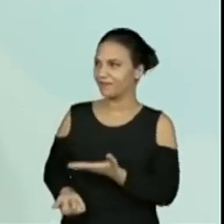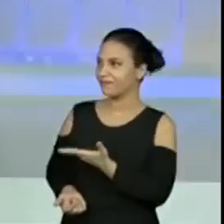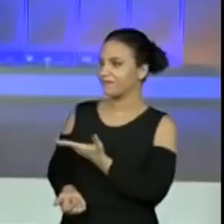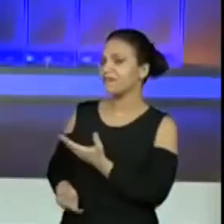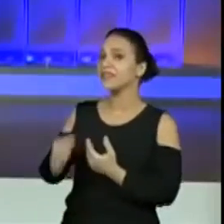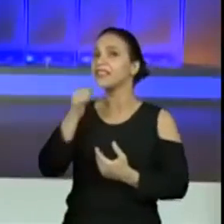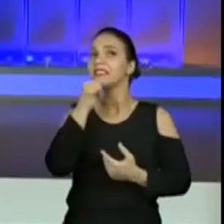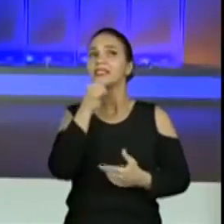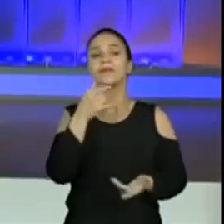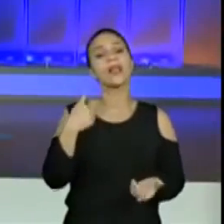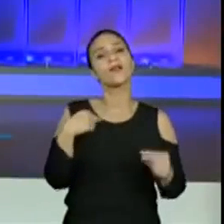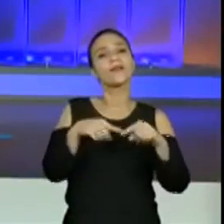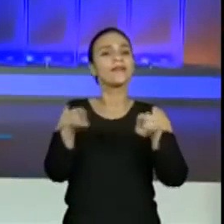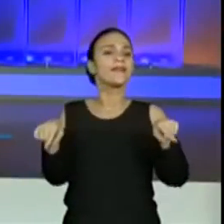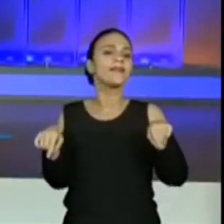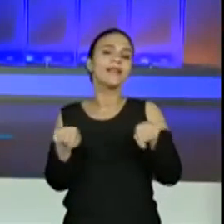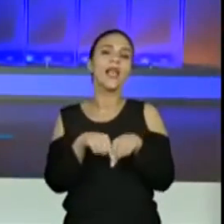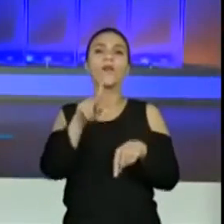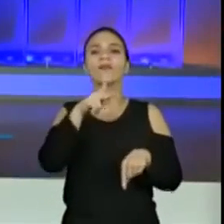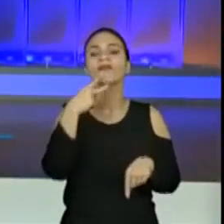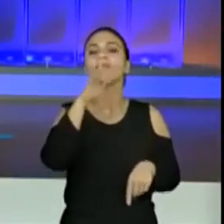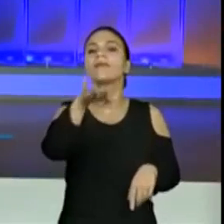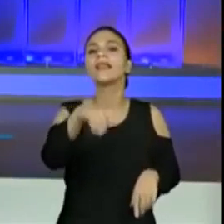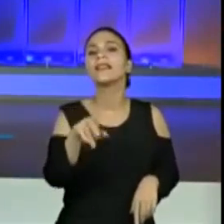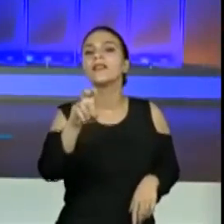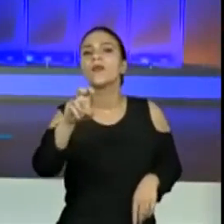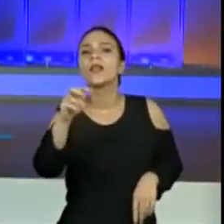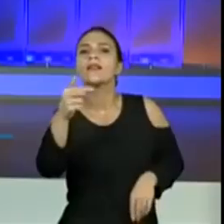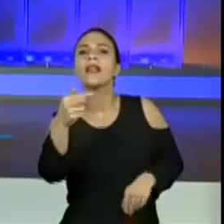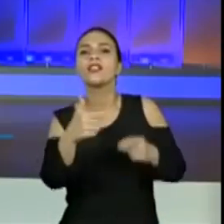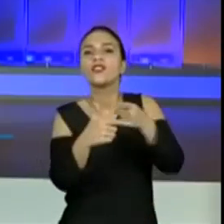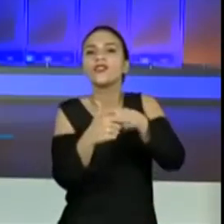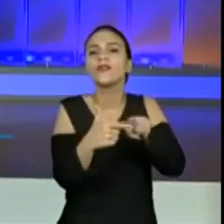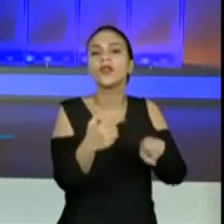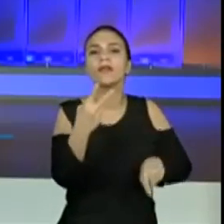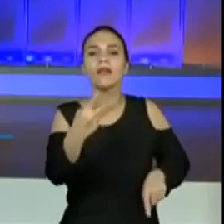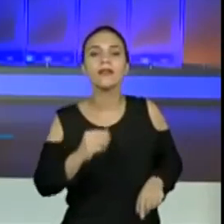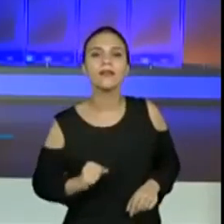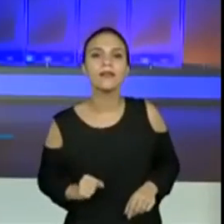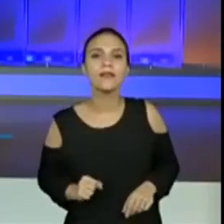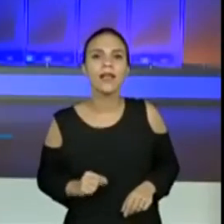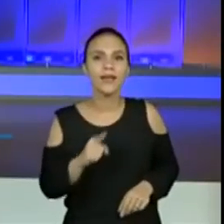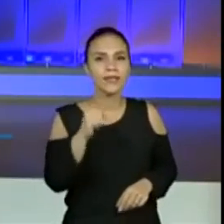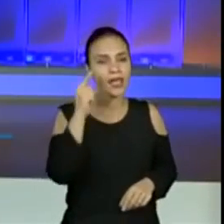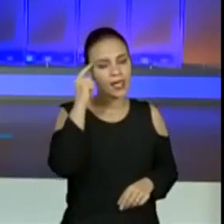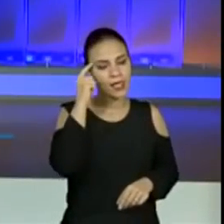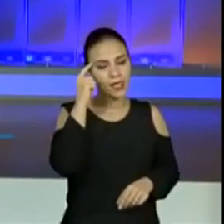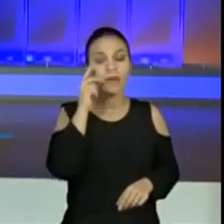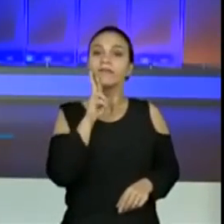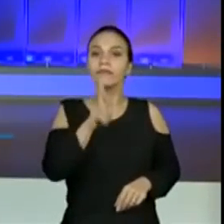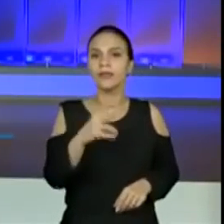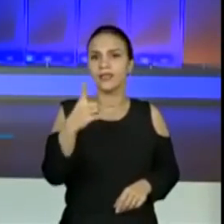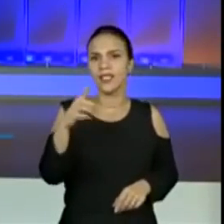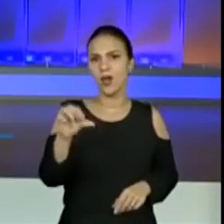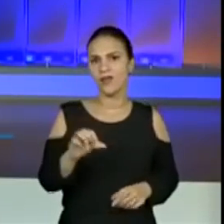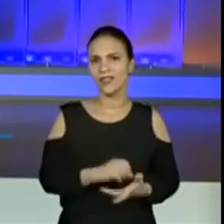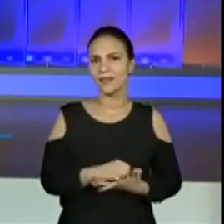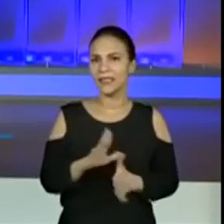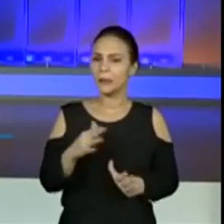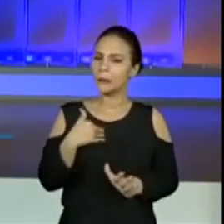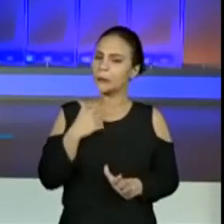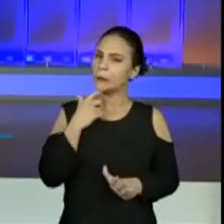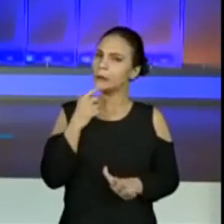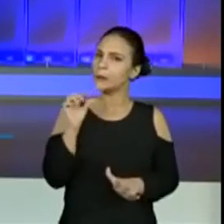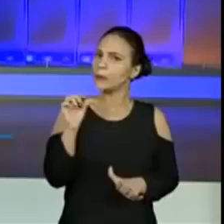estava lá na sua sala, a professora deu 57 dividido por 3. E aí você respondeu, 19. Mas você não tem